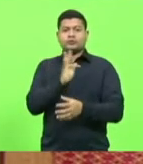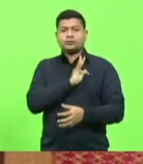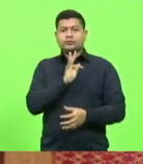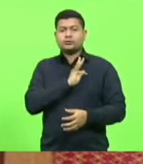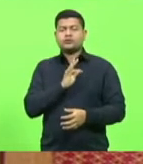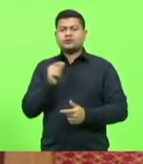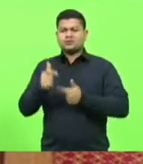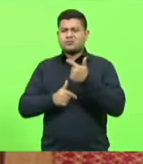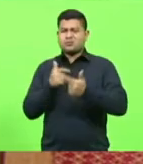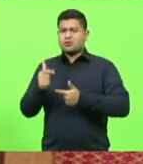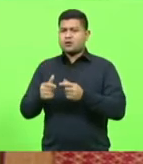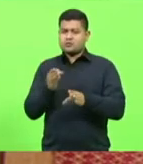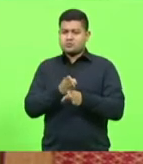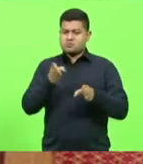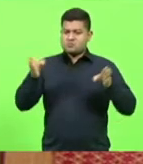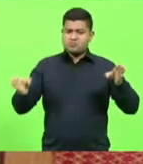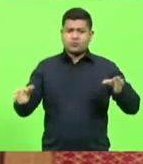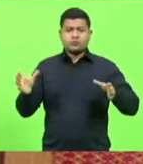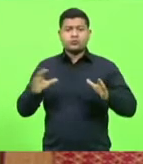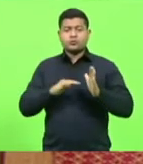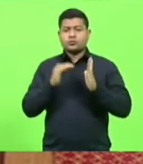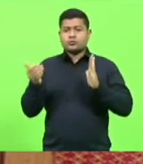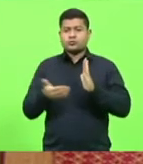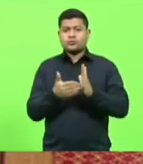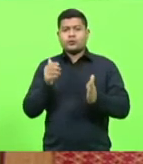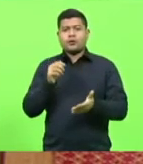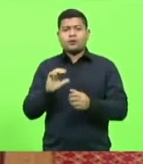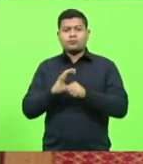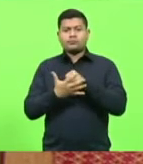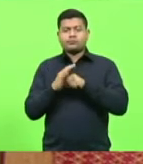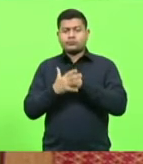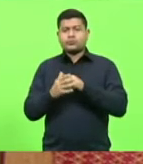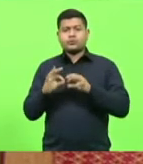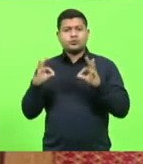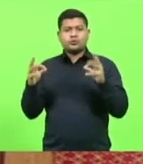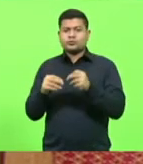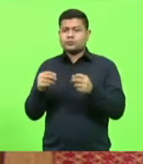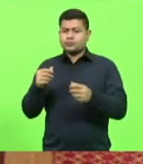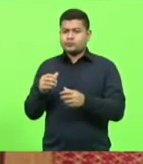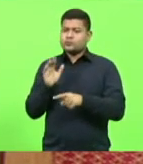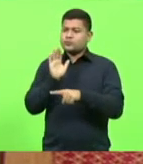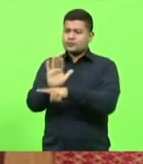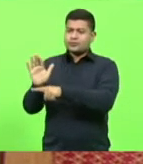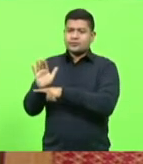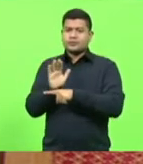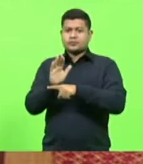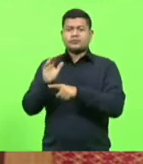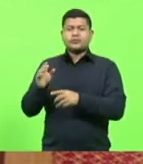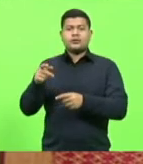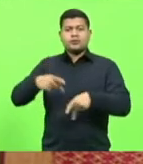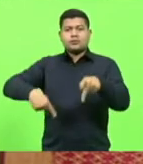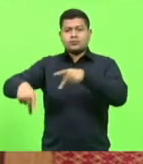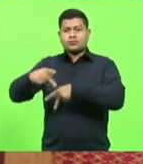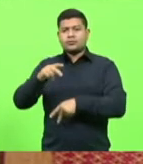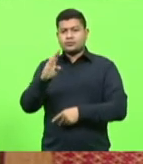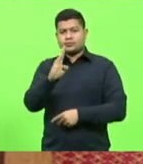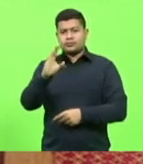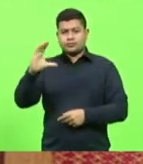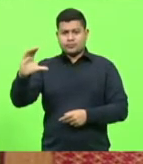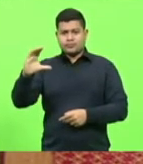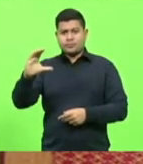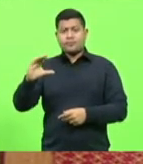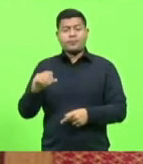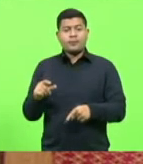a pandemia, tudo o que tem sido feito ali pela população de Balneário Camboriú e os